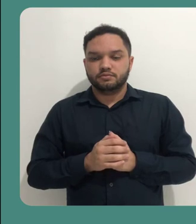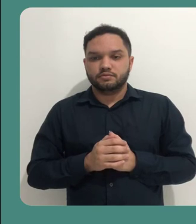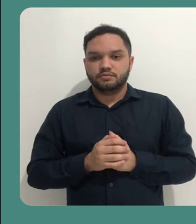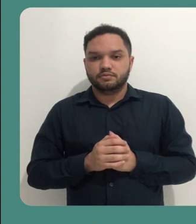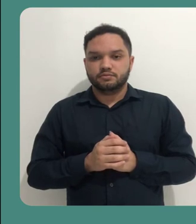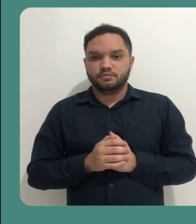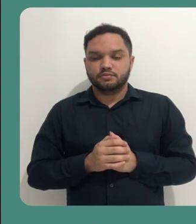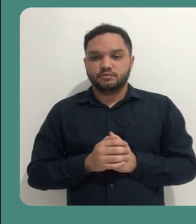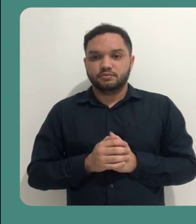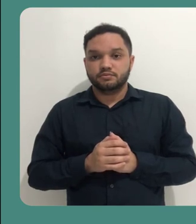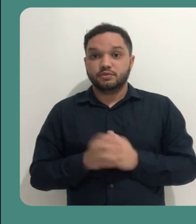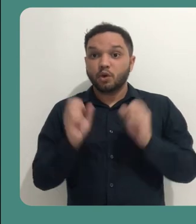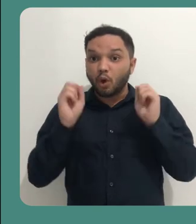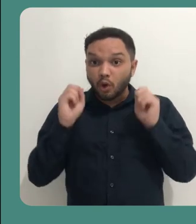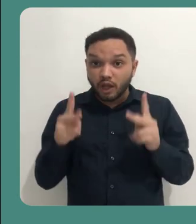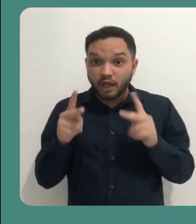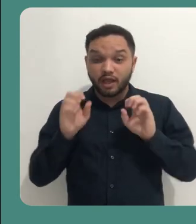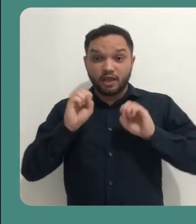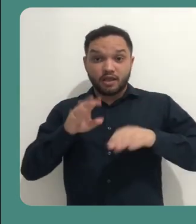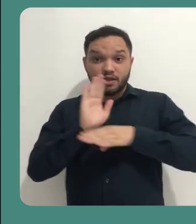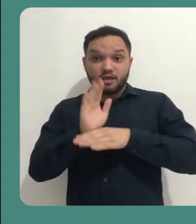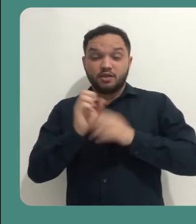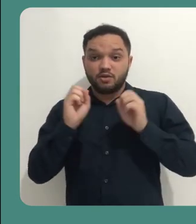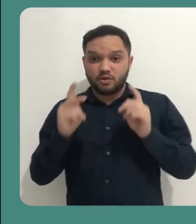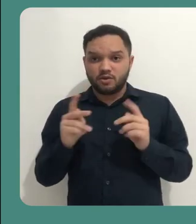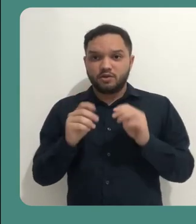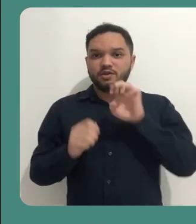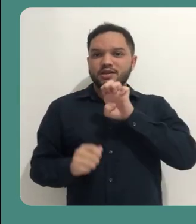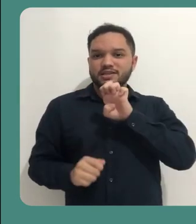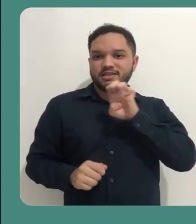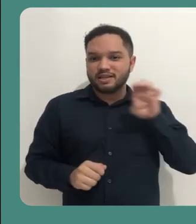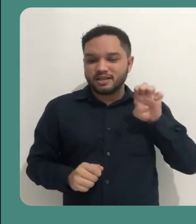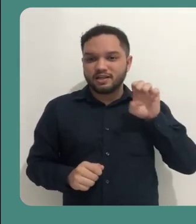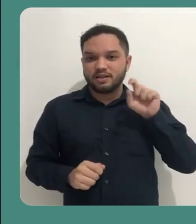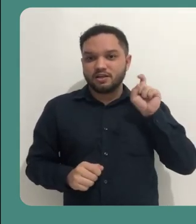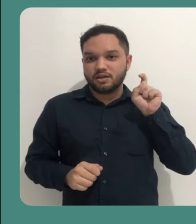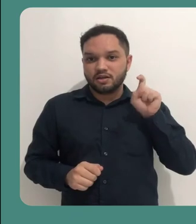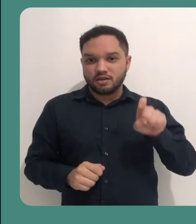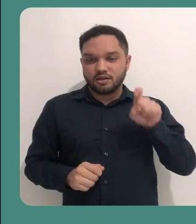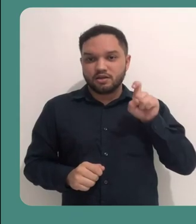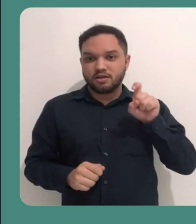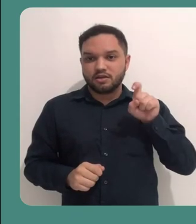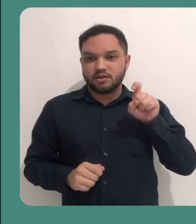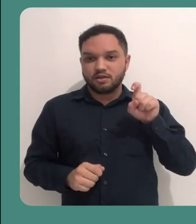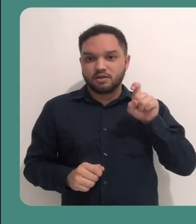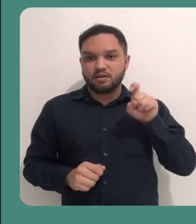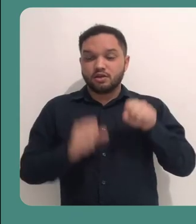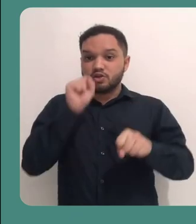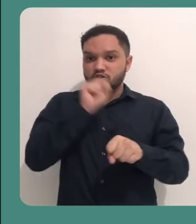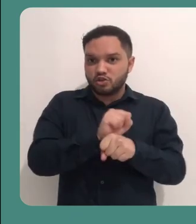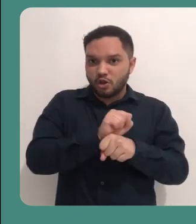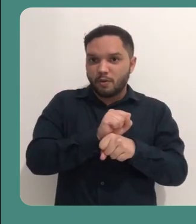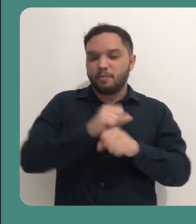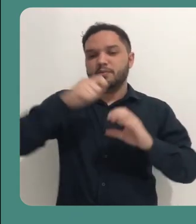Finalizada a sua videoaula, você vem aqui na lateral esquerda e clica no botão em Stop Recording.